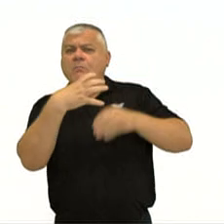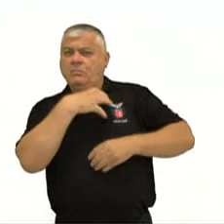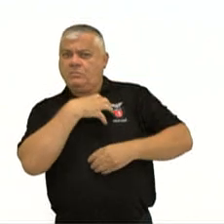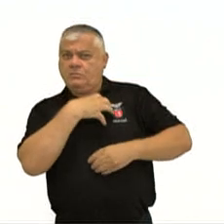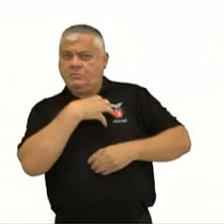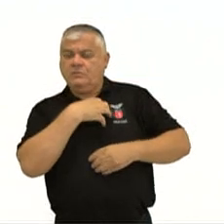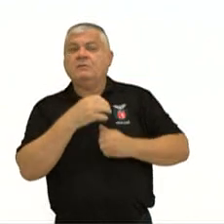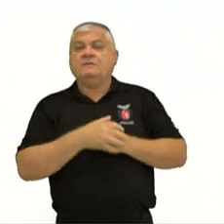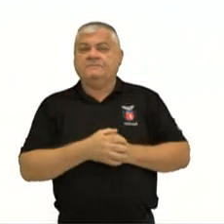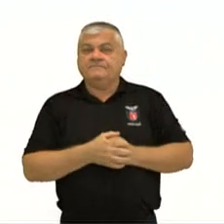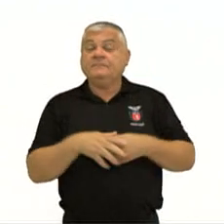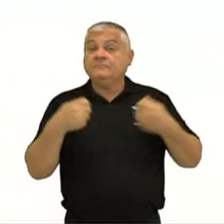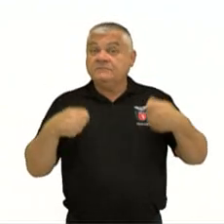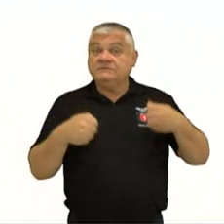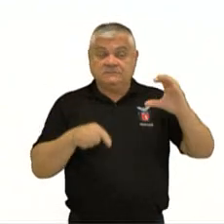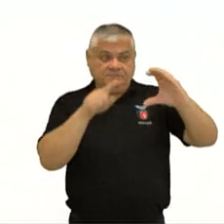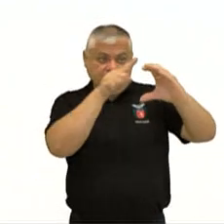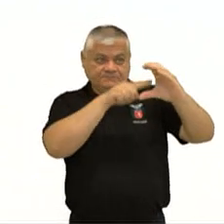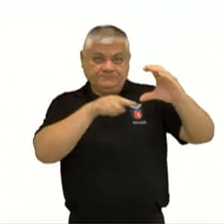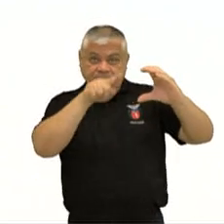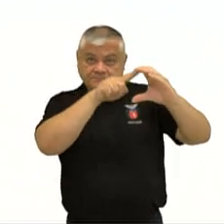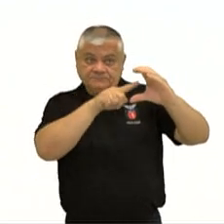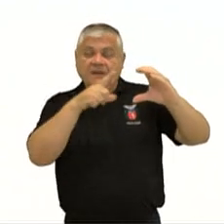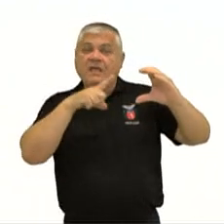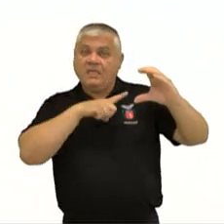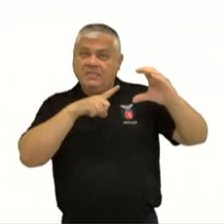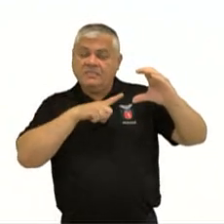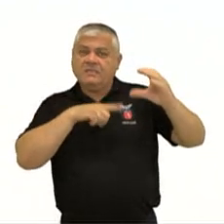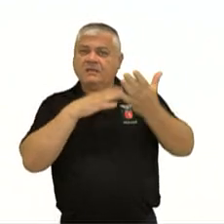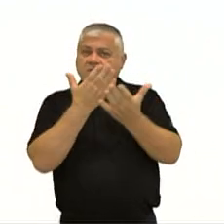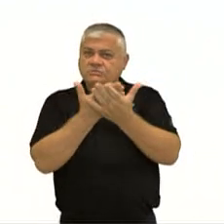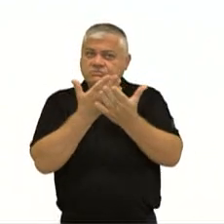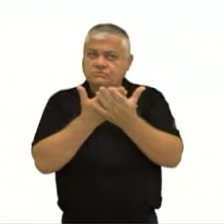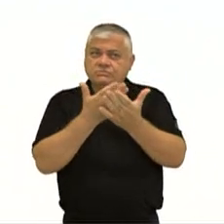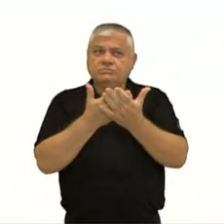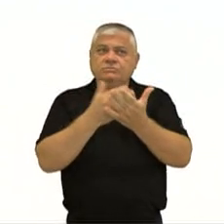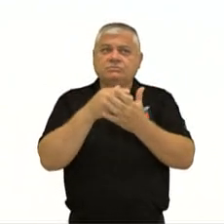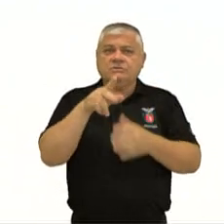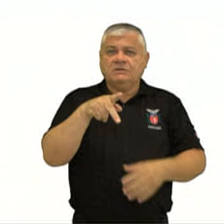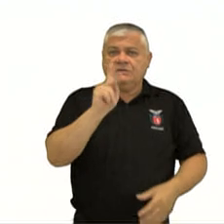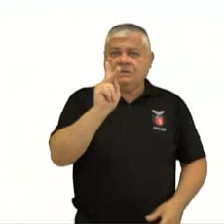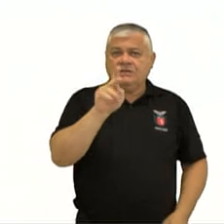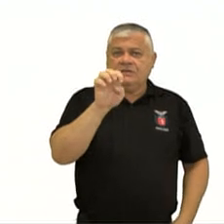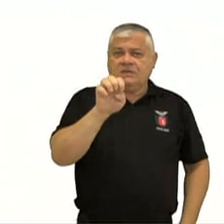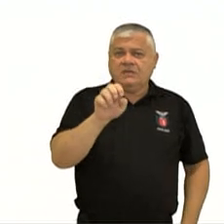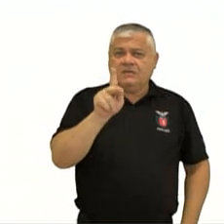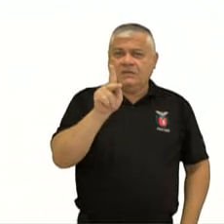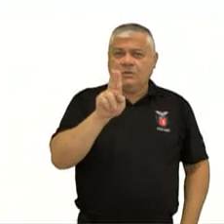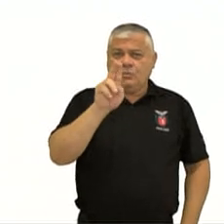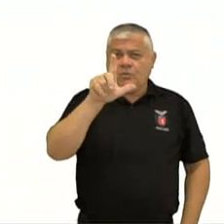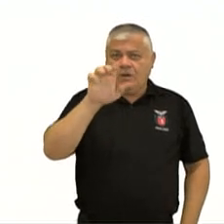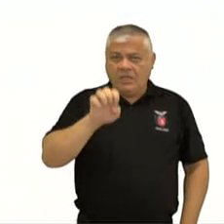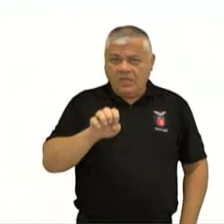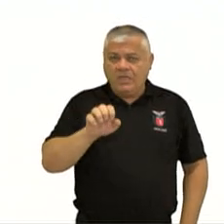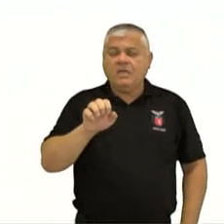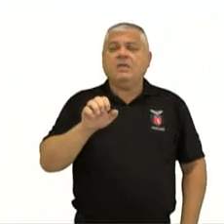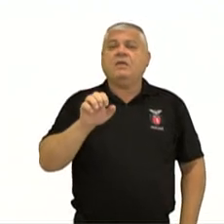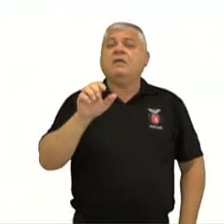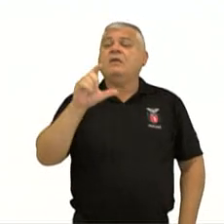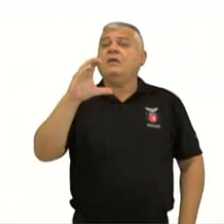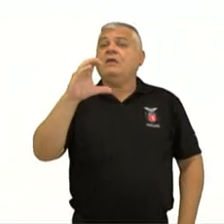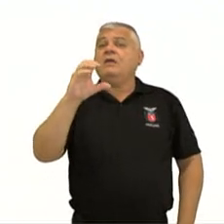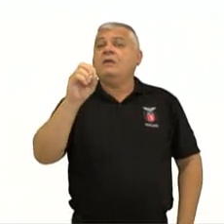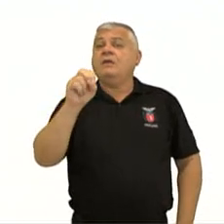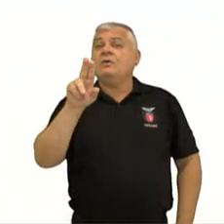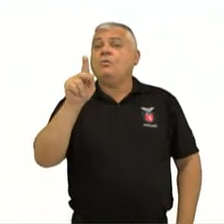Para entendermos o comportamento, nós temos os postulados de Kekuley-Cuper. O primeiro postulado, ele nos fala a